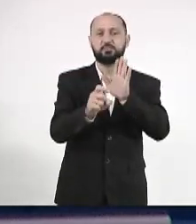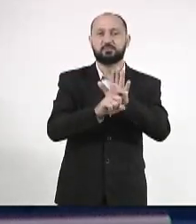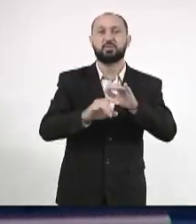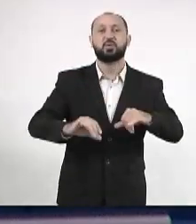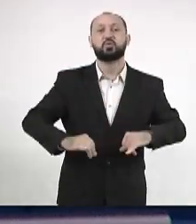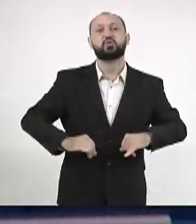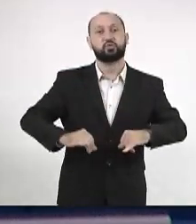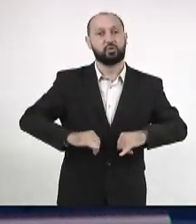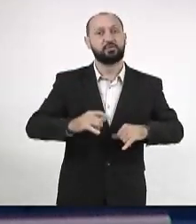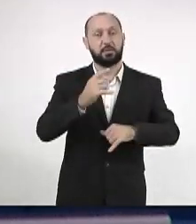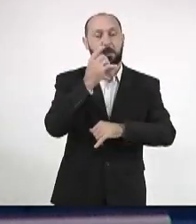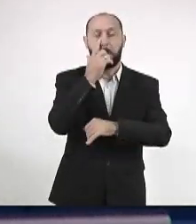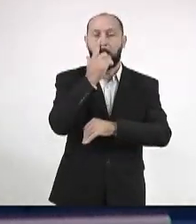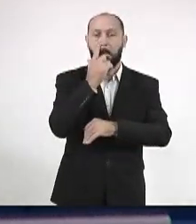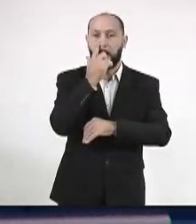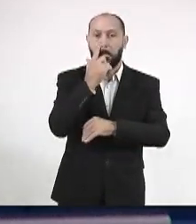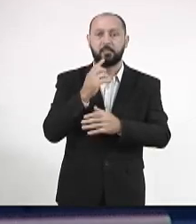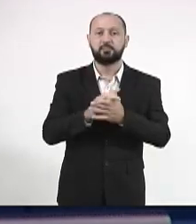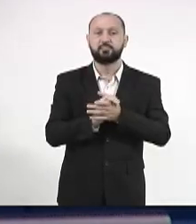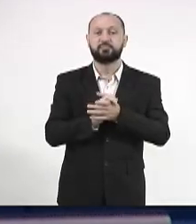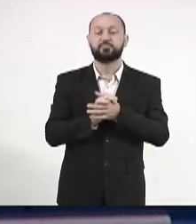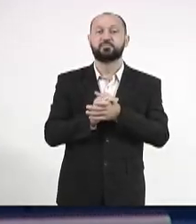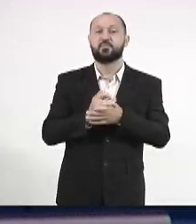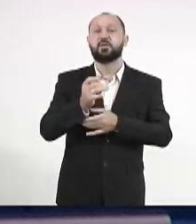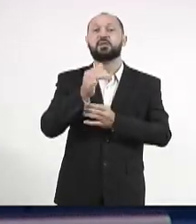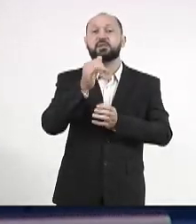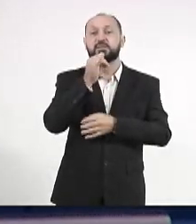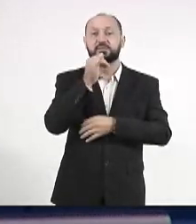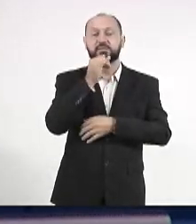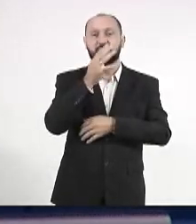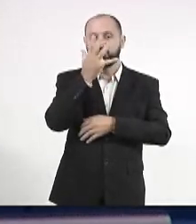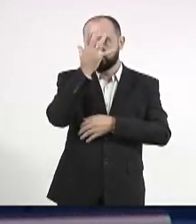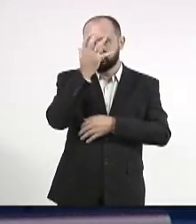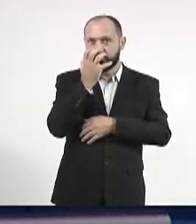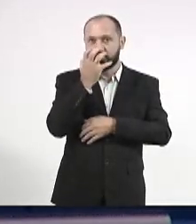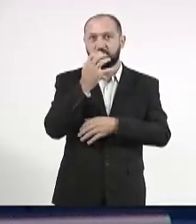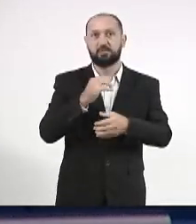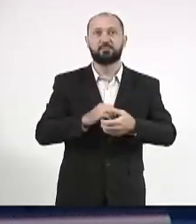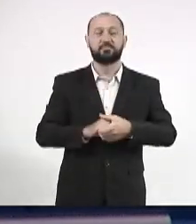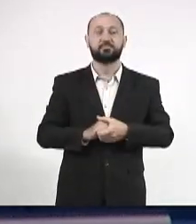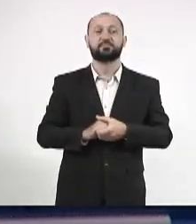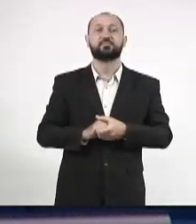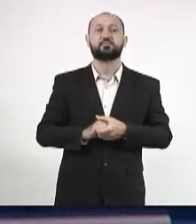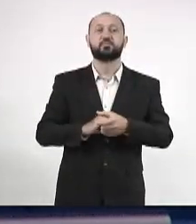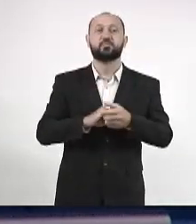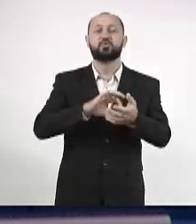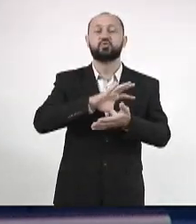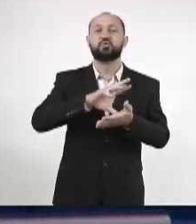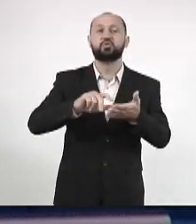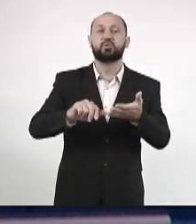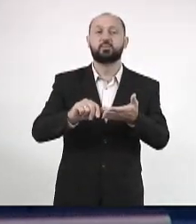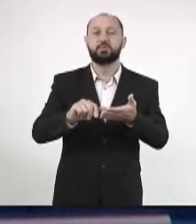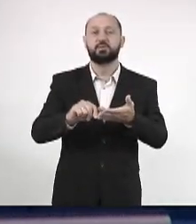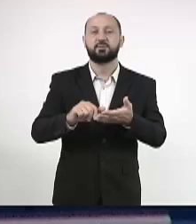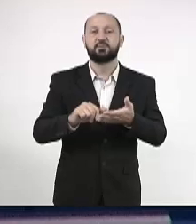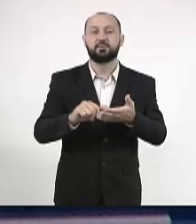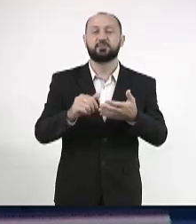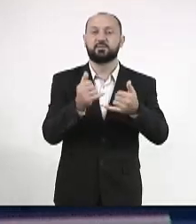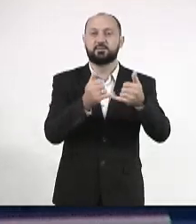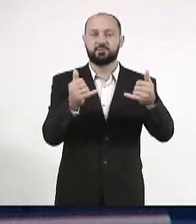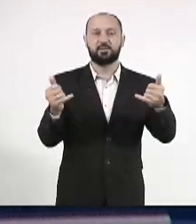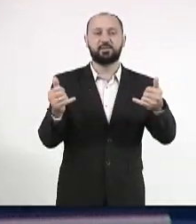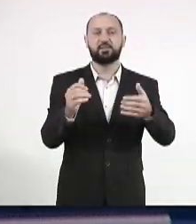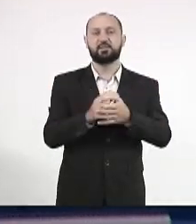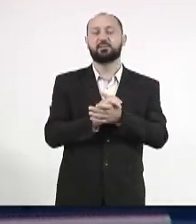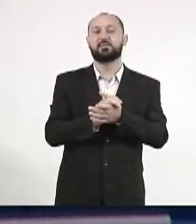sofrendo com isso. E é um caso muito sério, muito sério, de roubo, de fios,